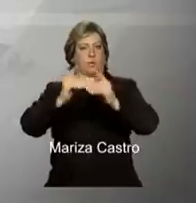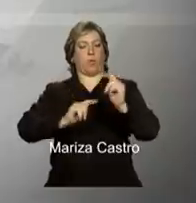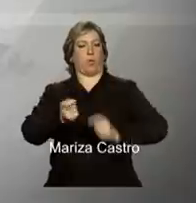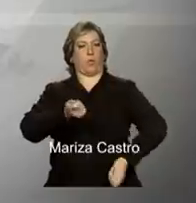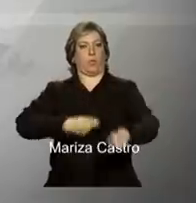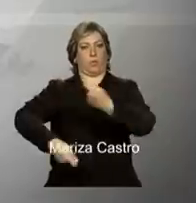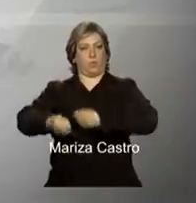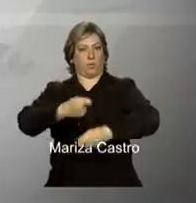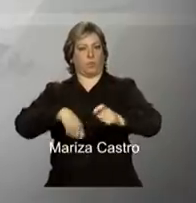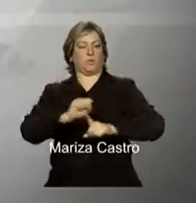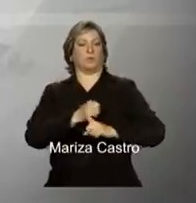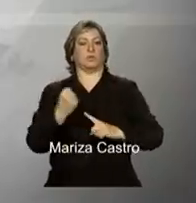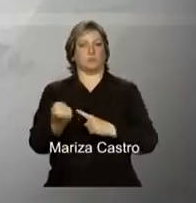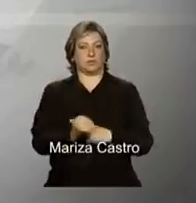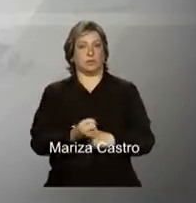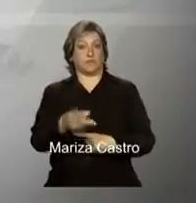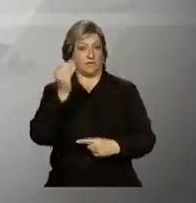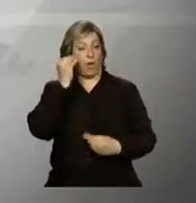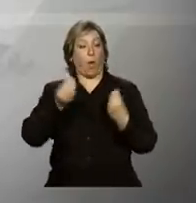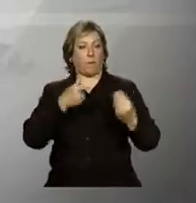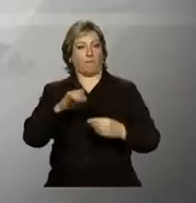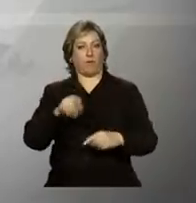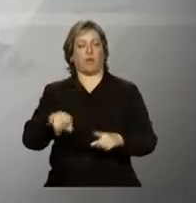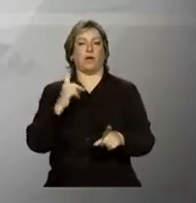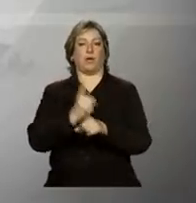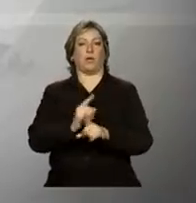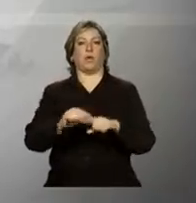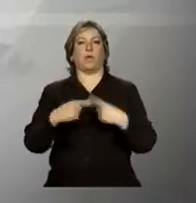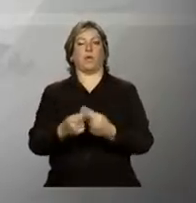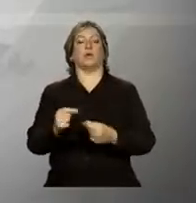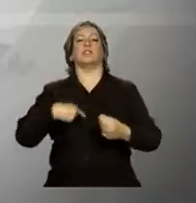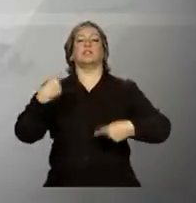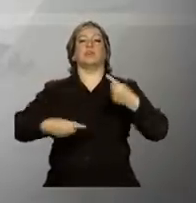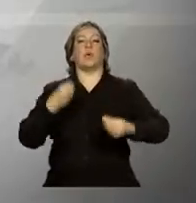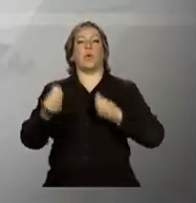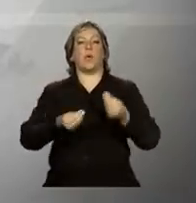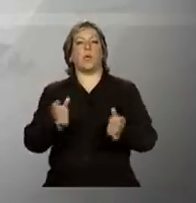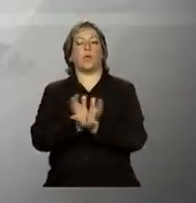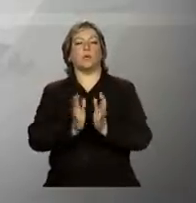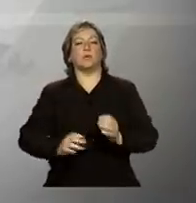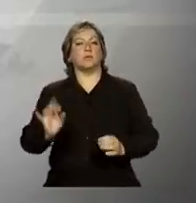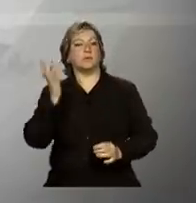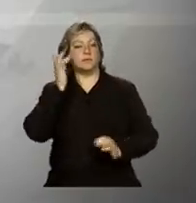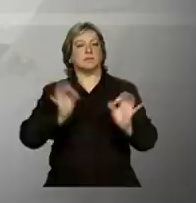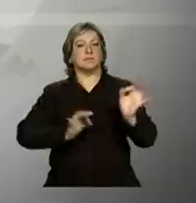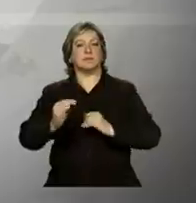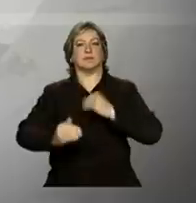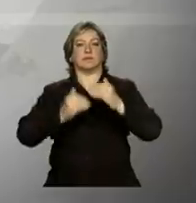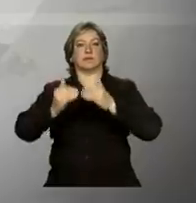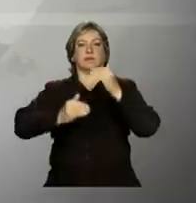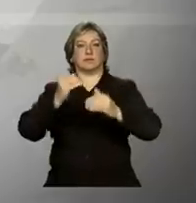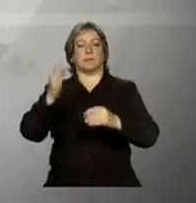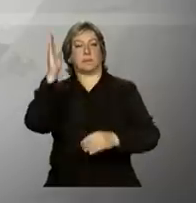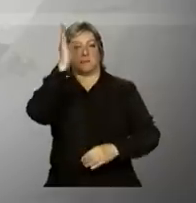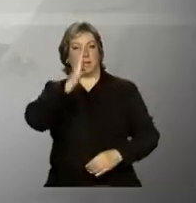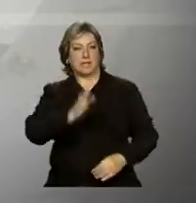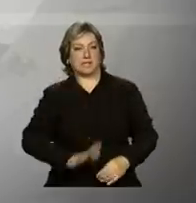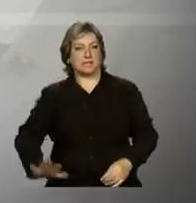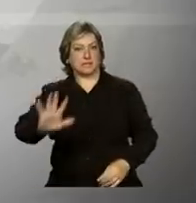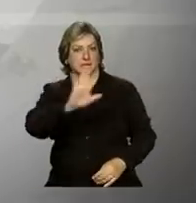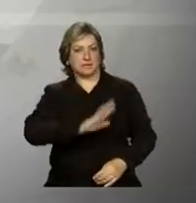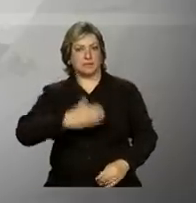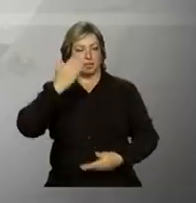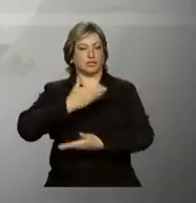Econômico e Social. Veja como foi o encontro que discutiu o panorama estratégico do desenvolvimento brasileiro